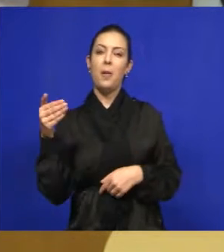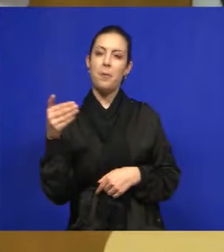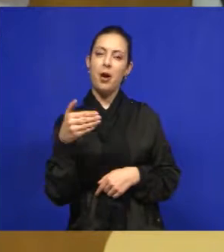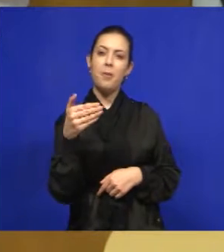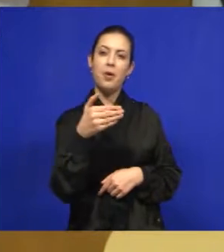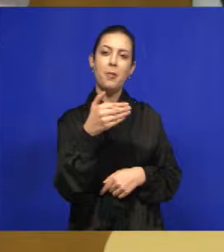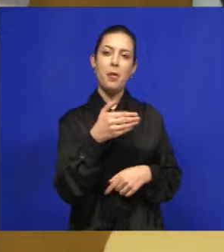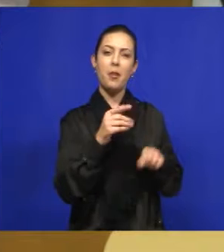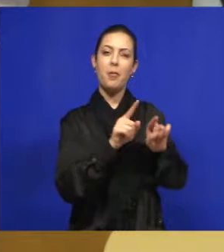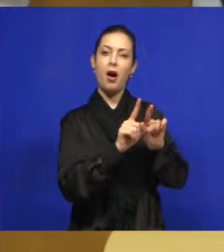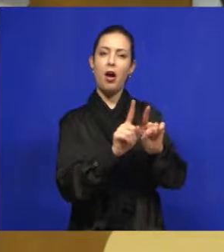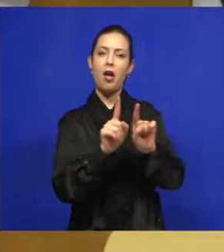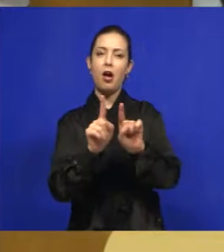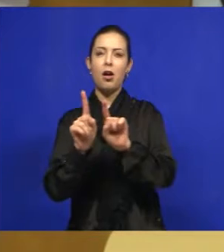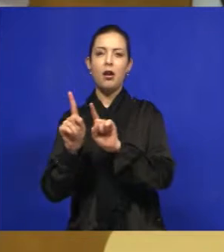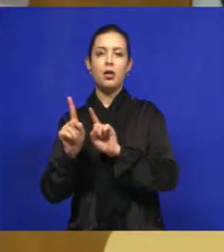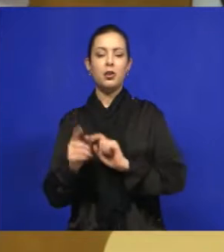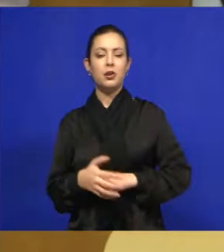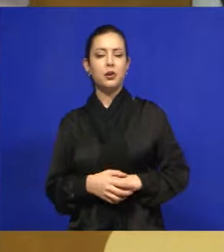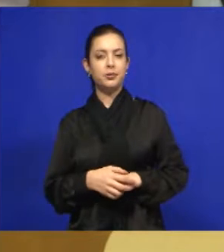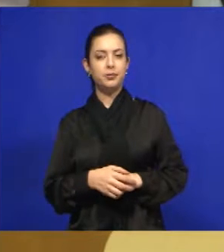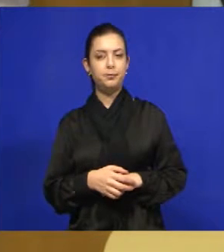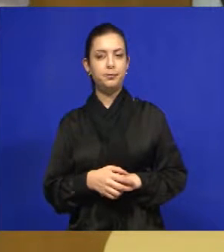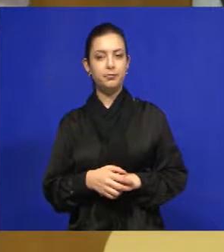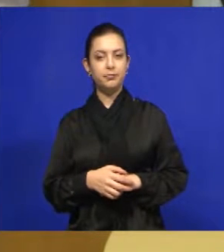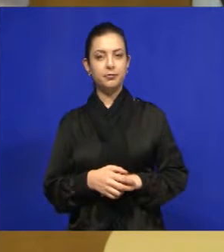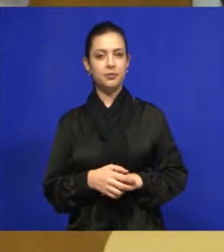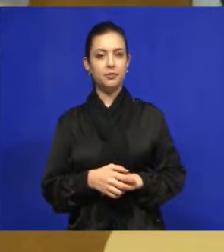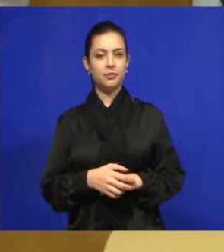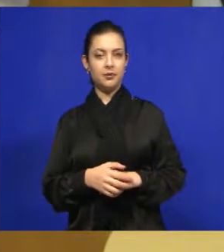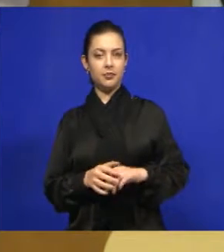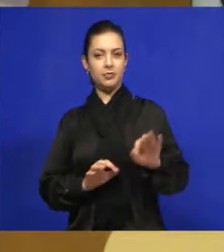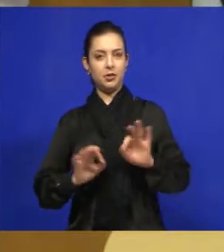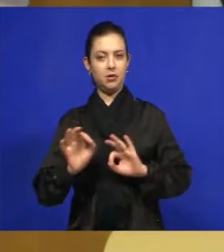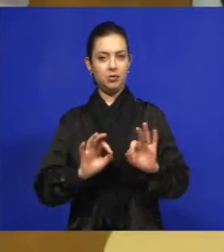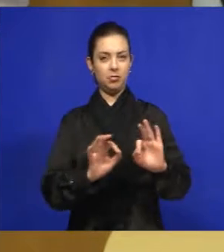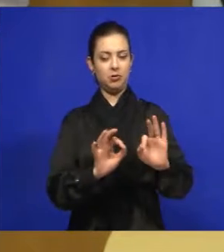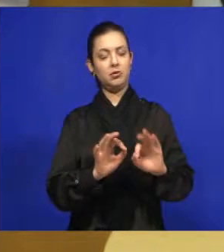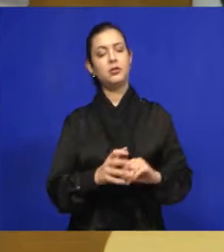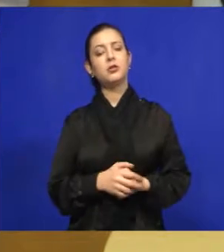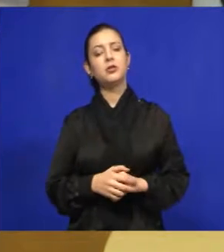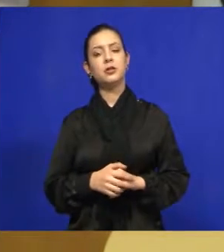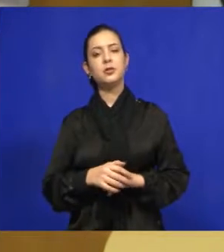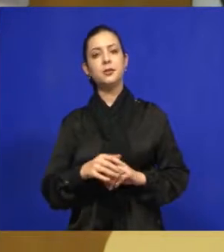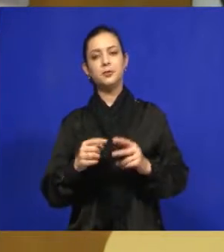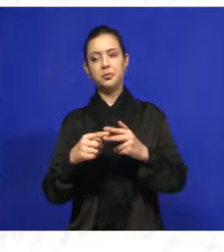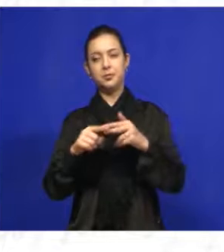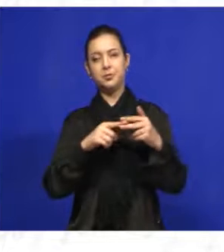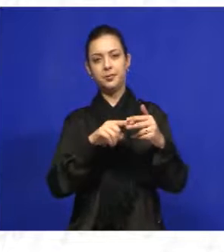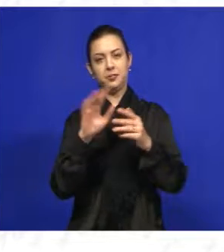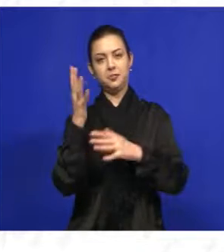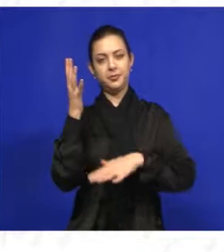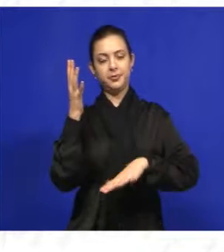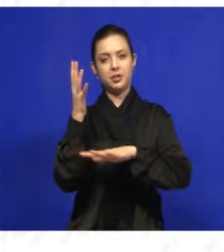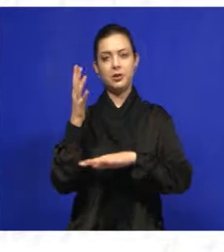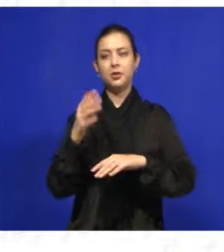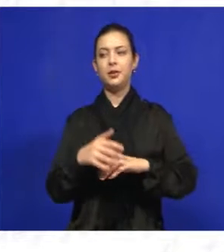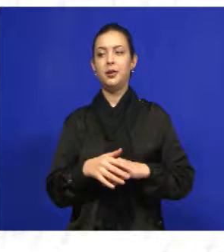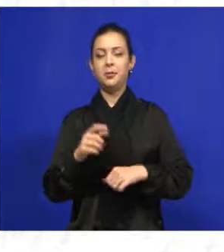conosco até o local e prontamente tem preparado aí a reforma dessas praças.